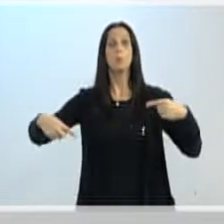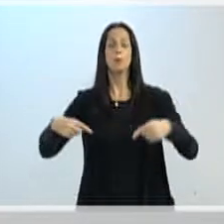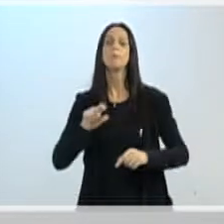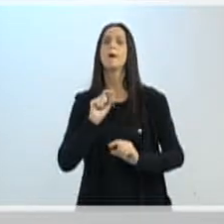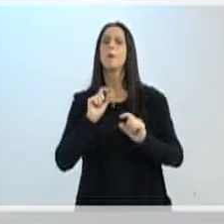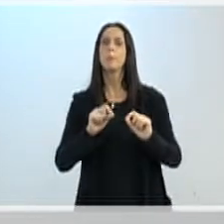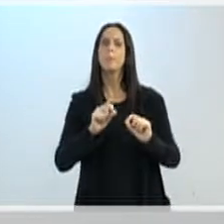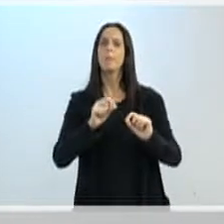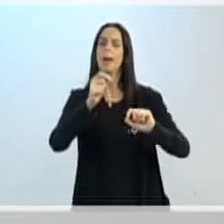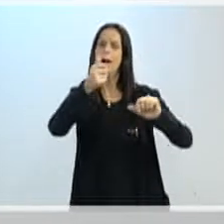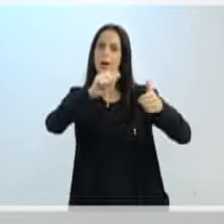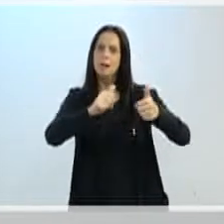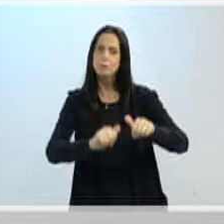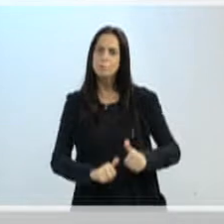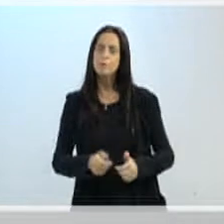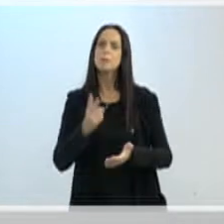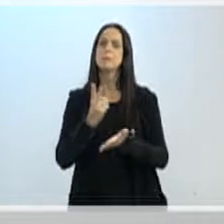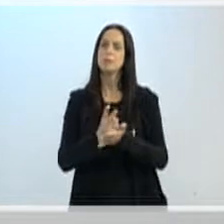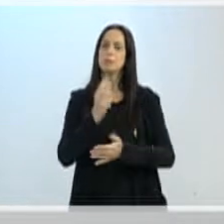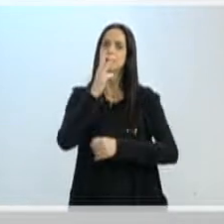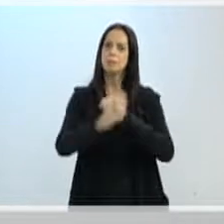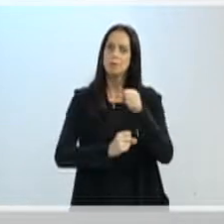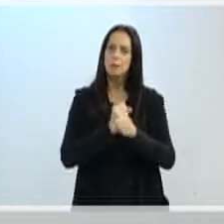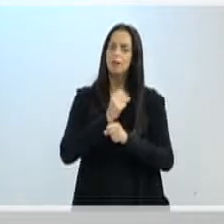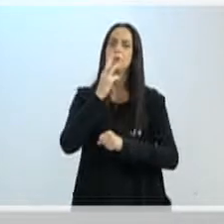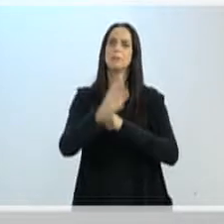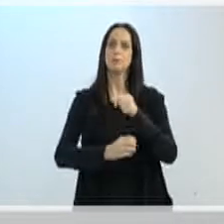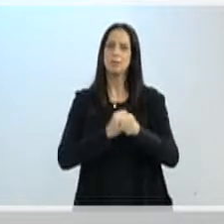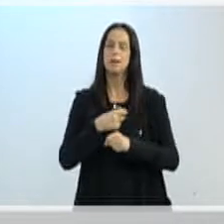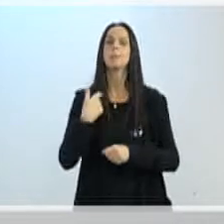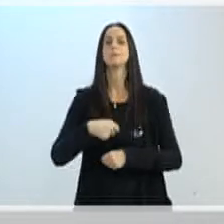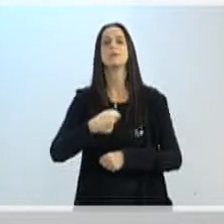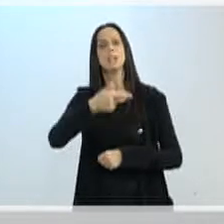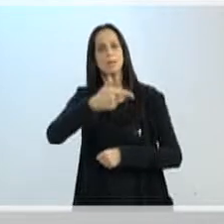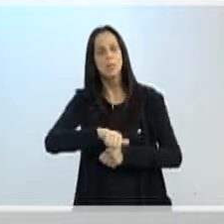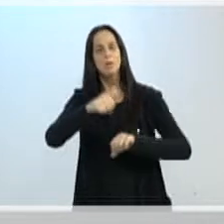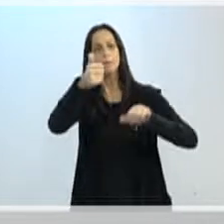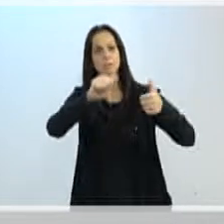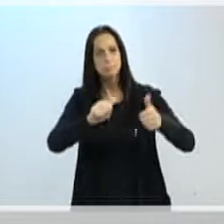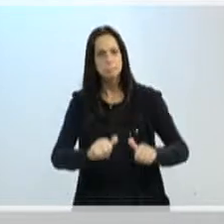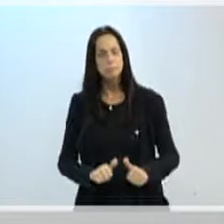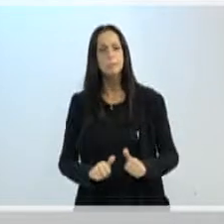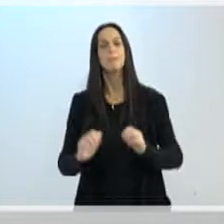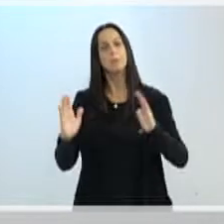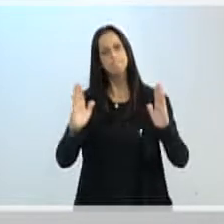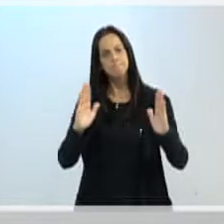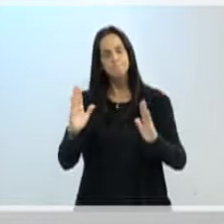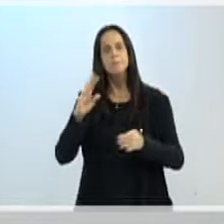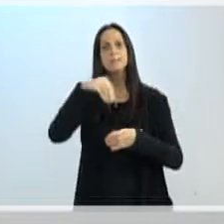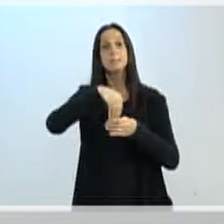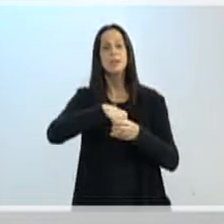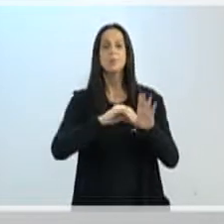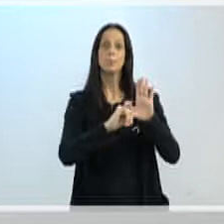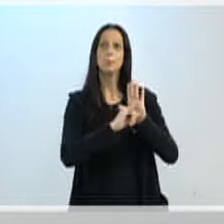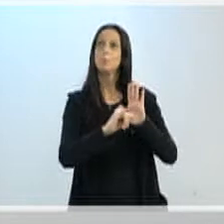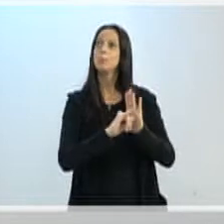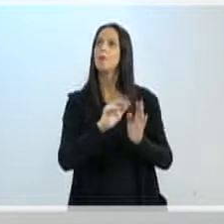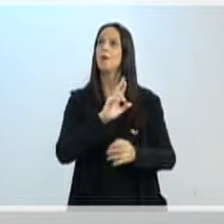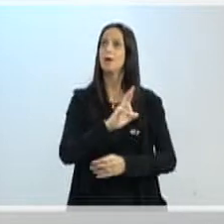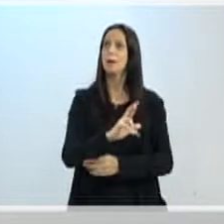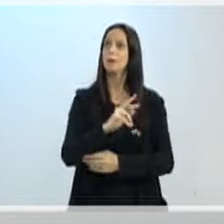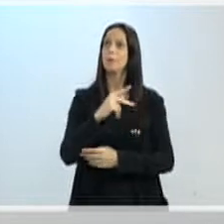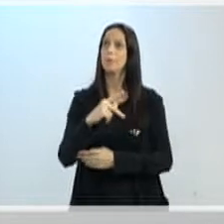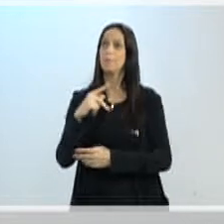revisão ocorre a cada três anos, que está ali dentro do edital, dizendo que a RTP é